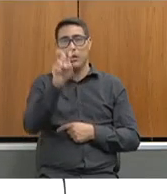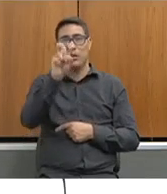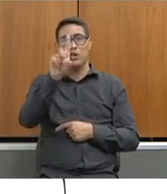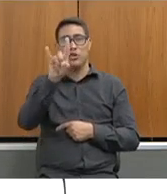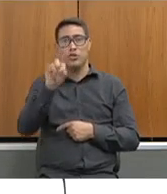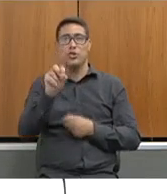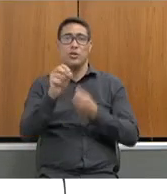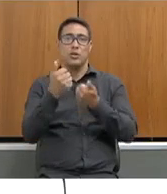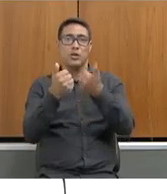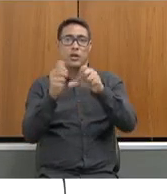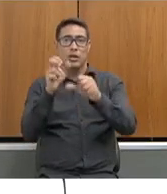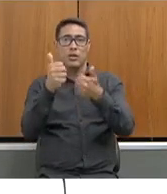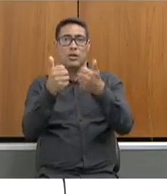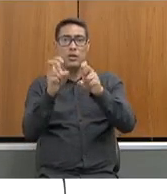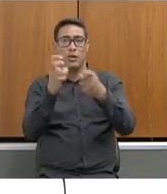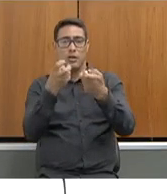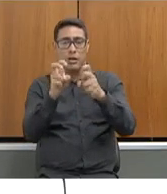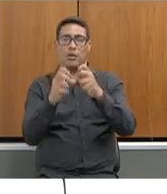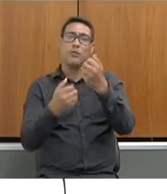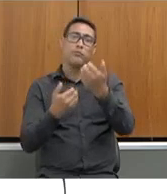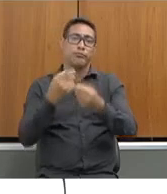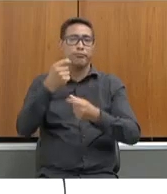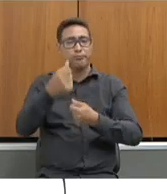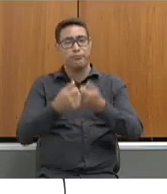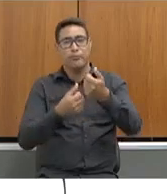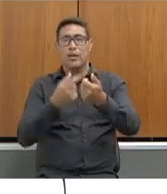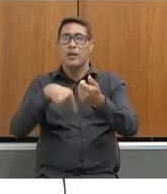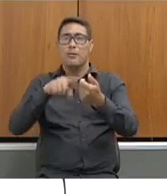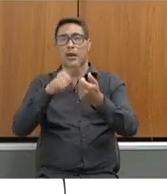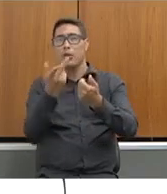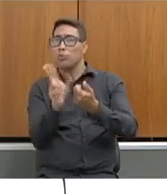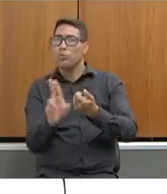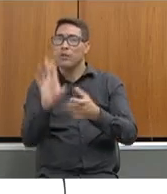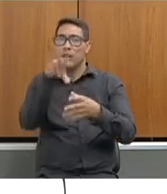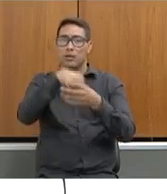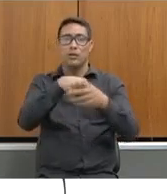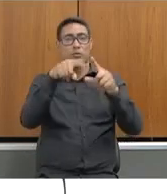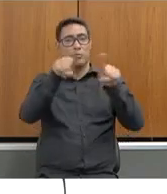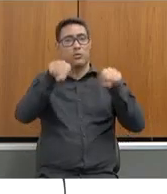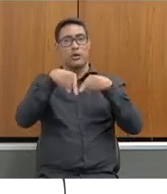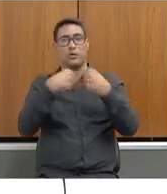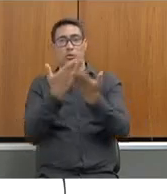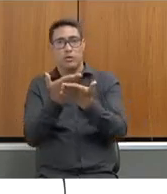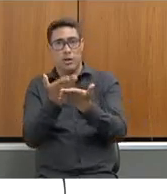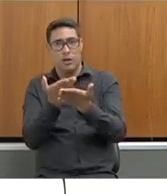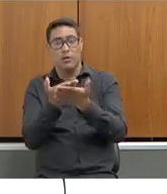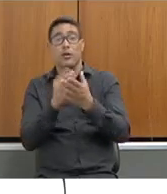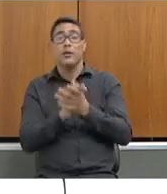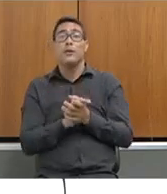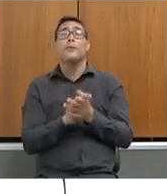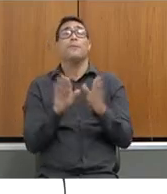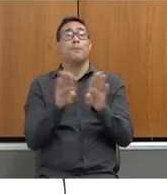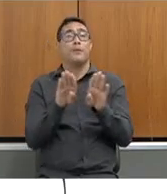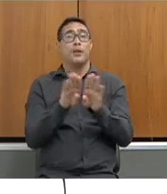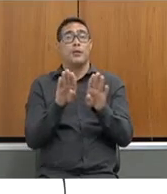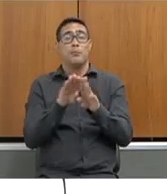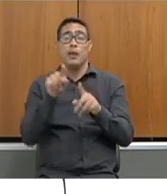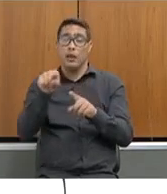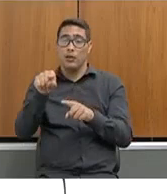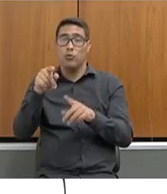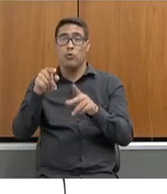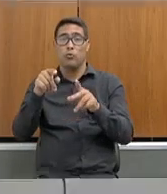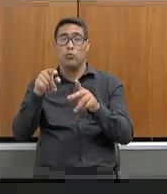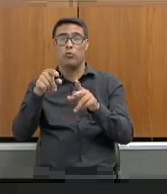interdisciplinares para que o professor possa trabalhar em sala de aula. Temos também, eu já falei do programa Se Liga, e esse material